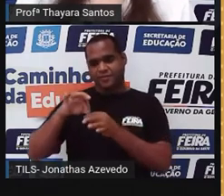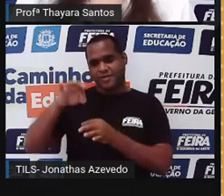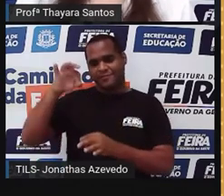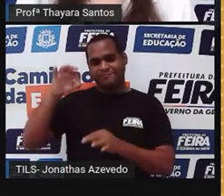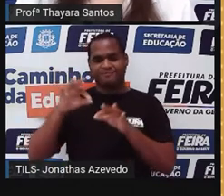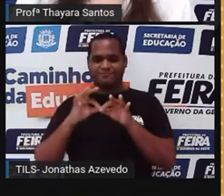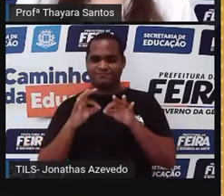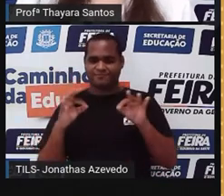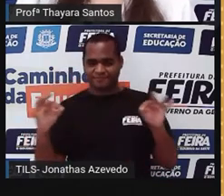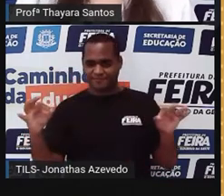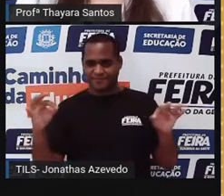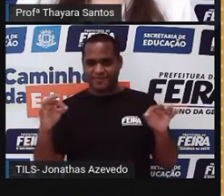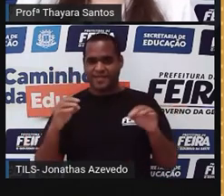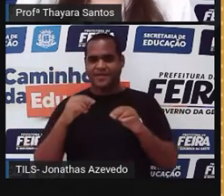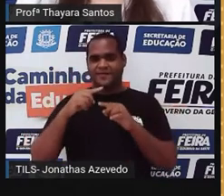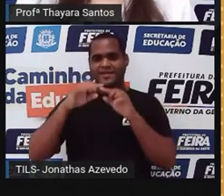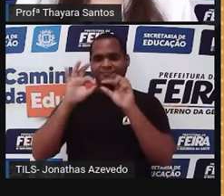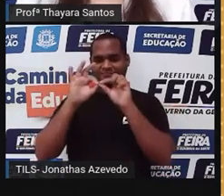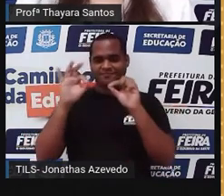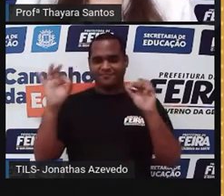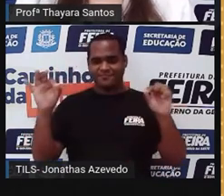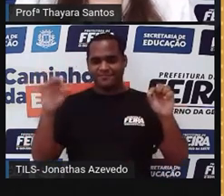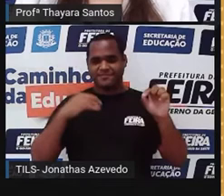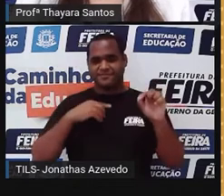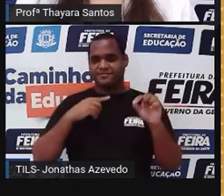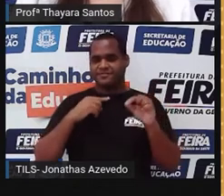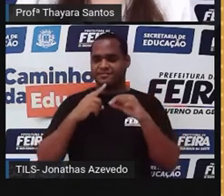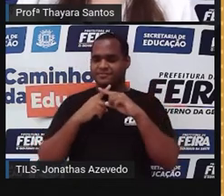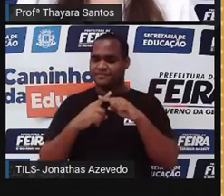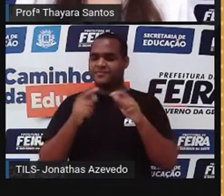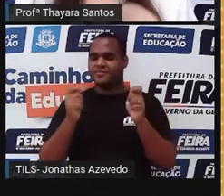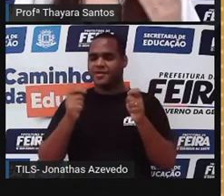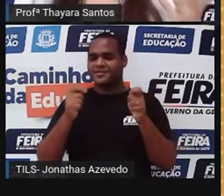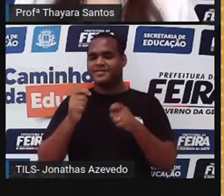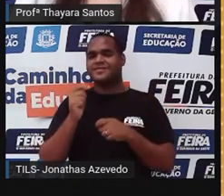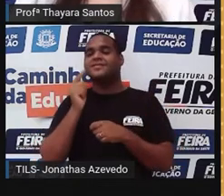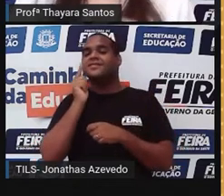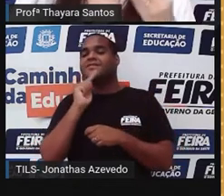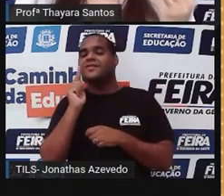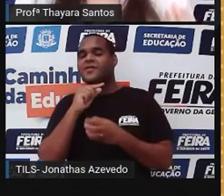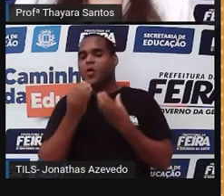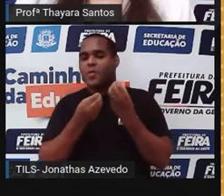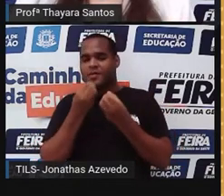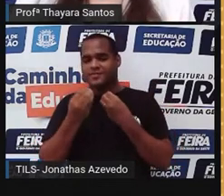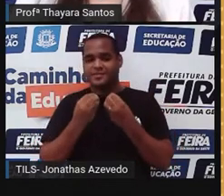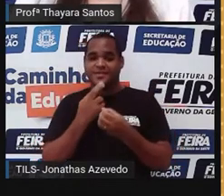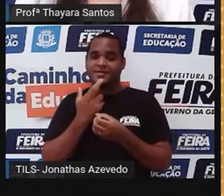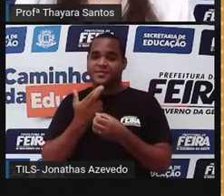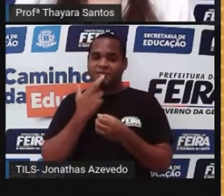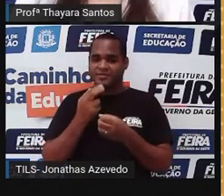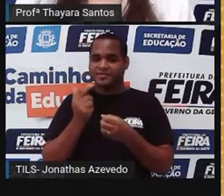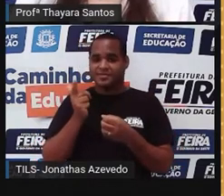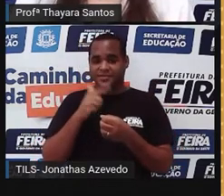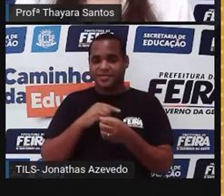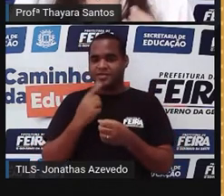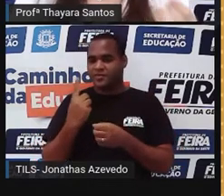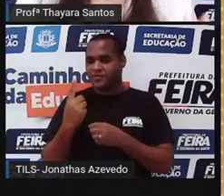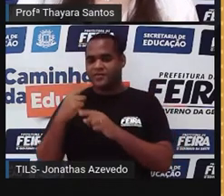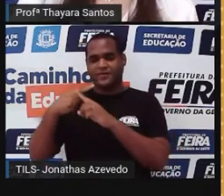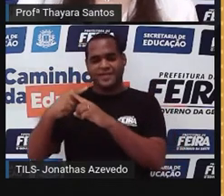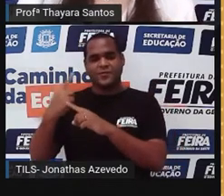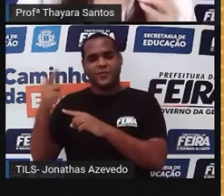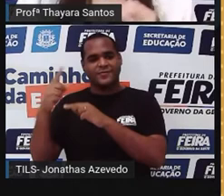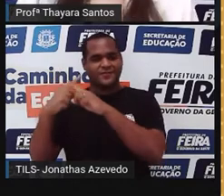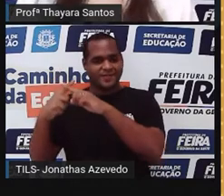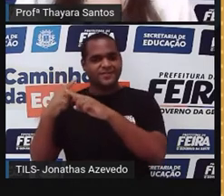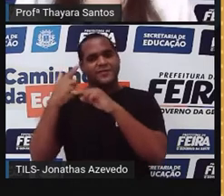altura vezes o comprimento. Então, feito isso, eu consigo... E o resultado que der, um vezes o outro, vezes